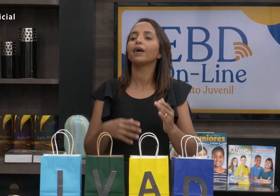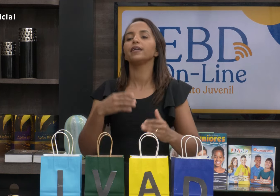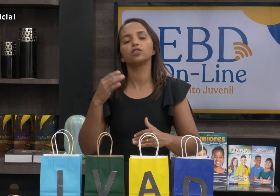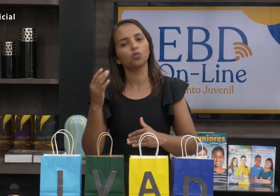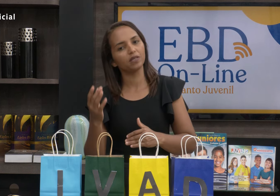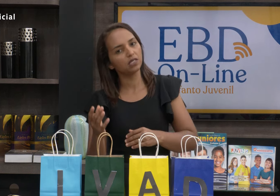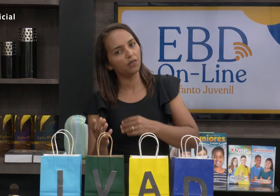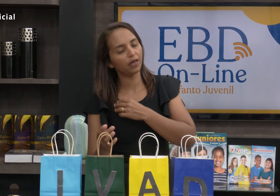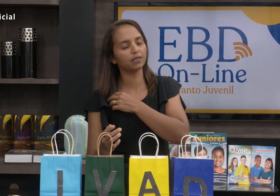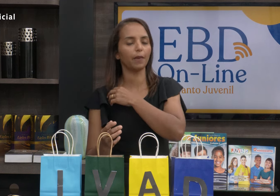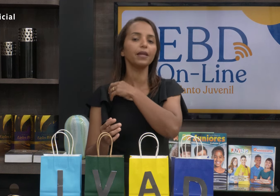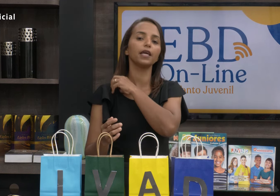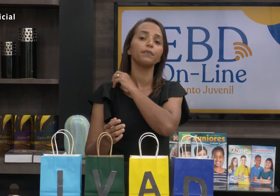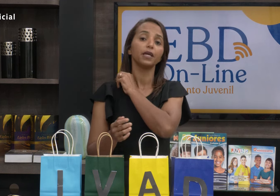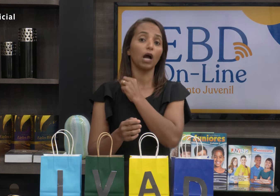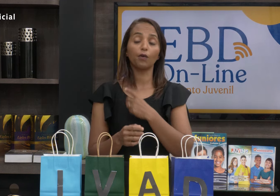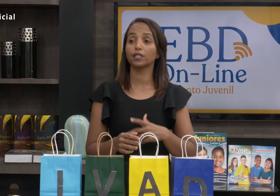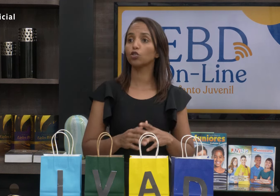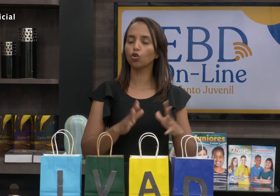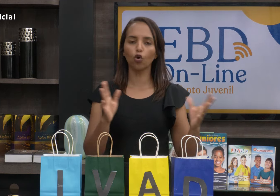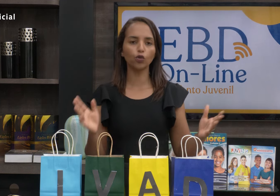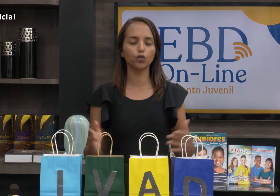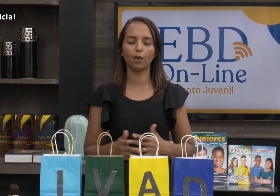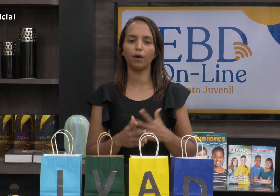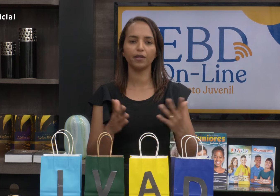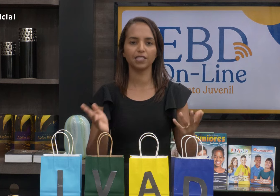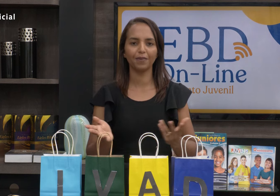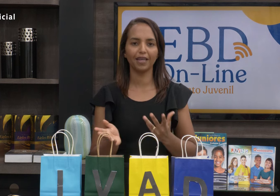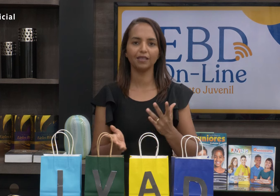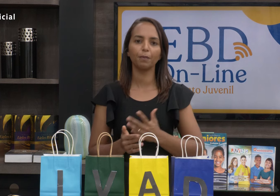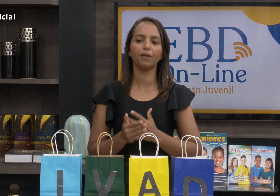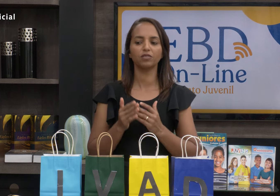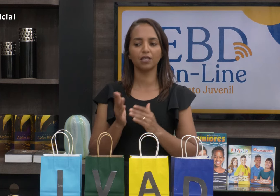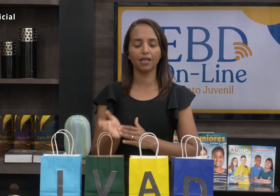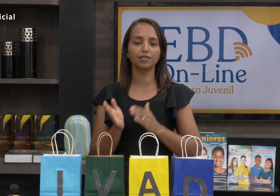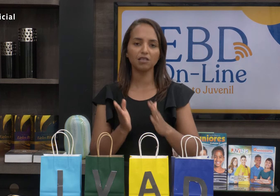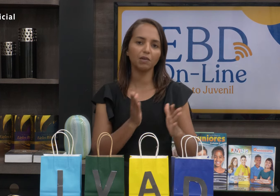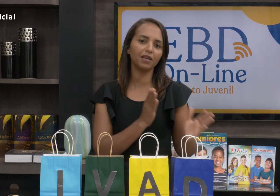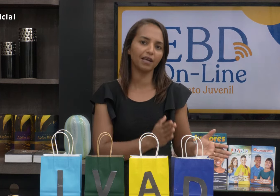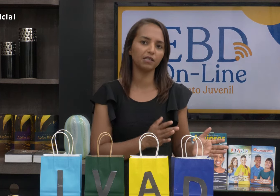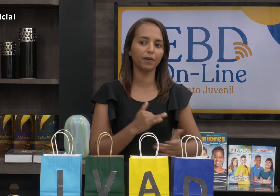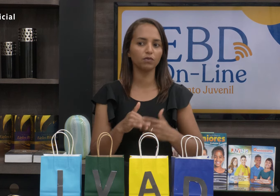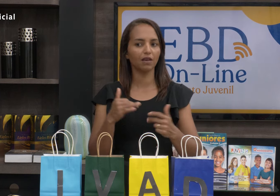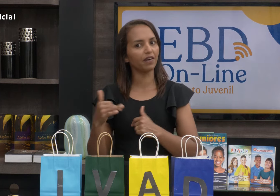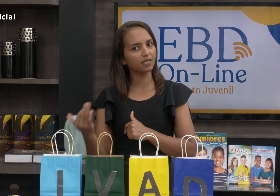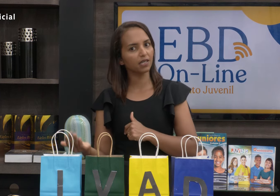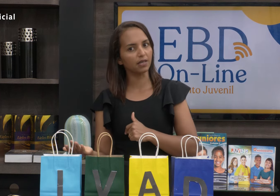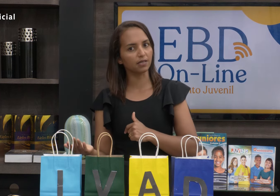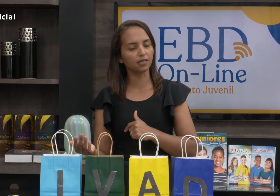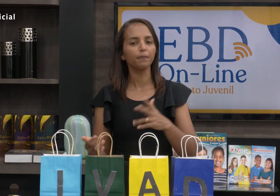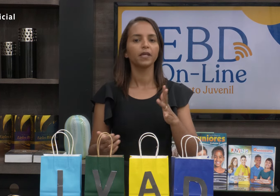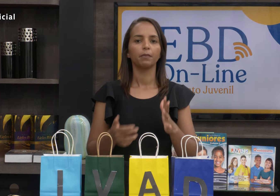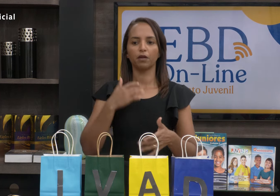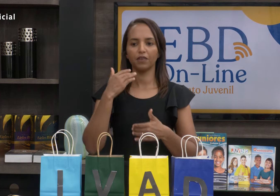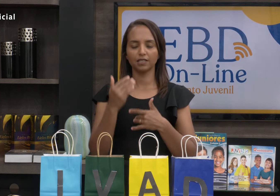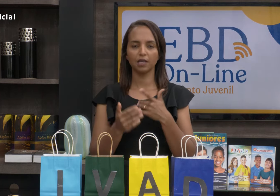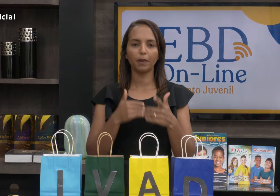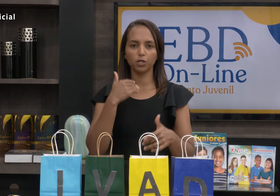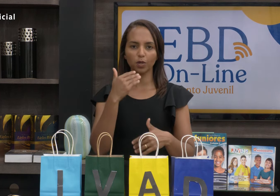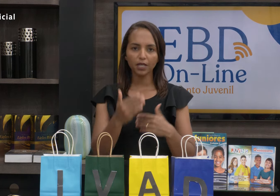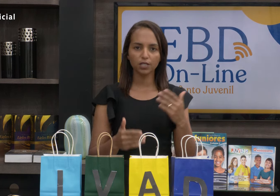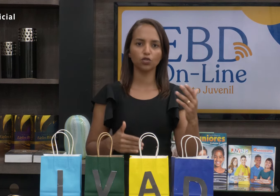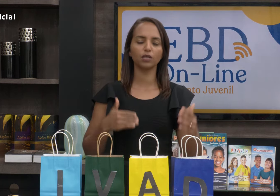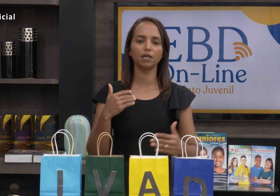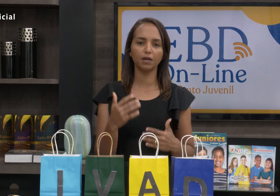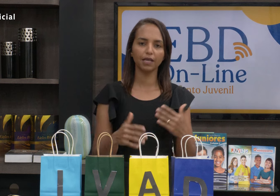colocar uma criança específica que sabe ler. Agora, se todos ou a maioria sabe ler, também você tem que ter a sensibilidade para usar várias crianças, né? Para não ficar